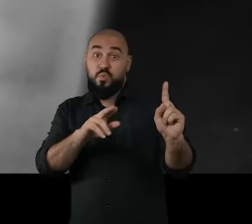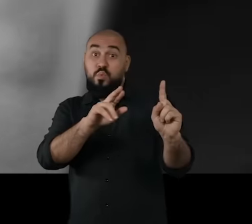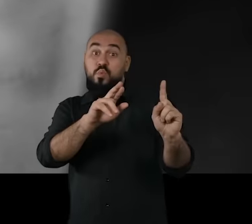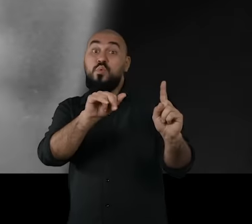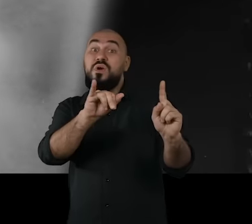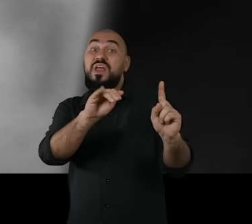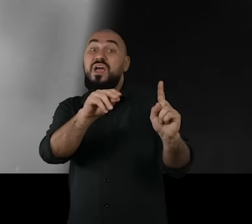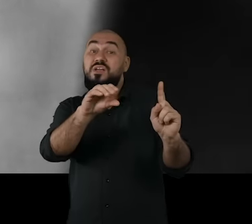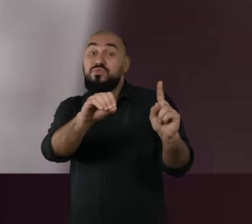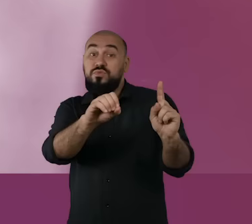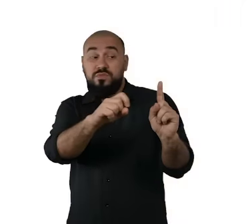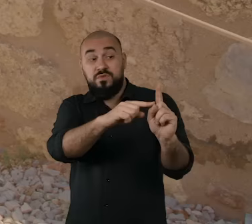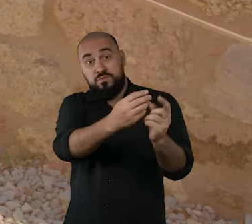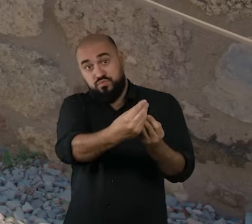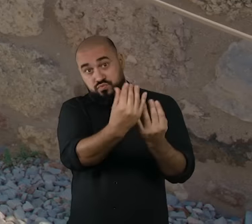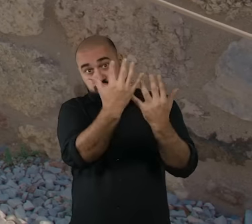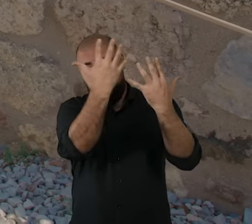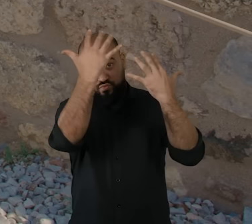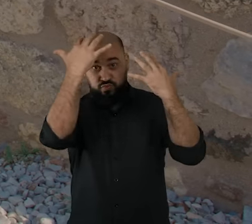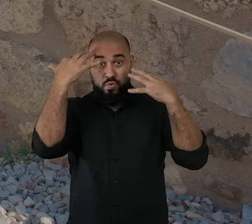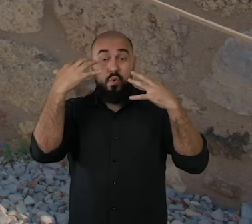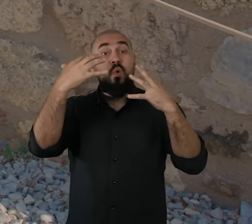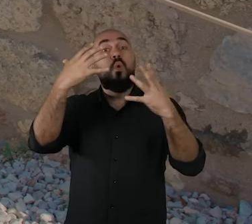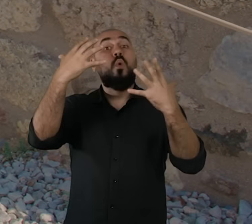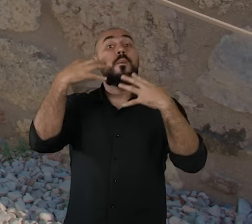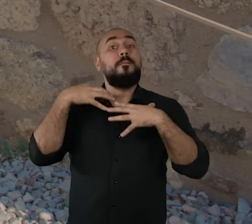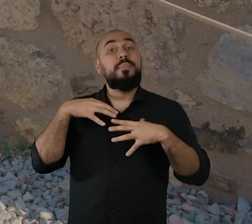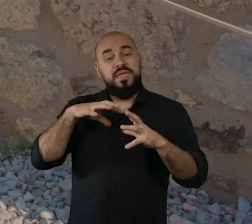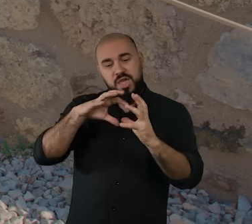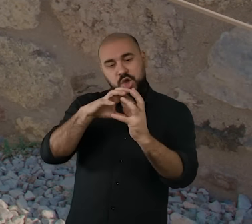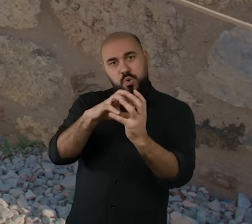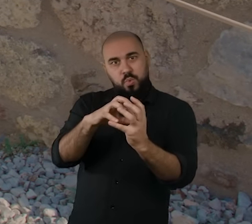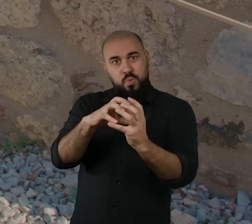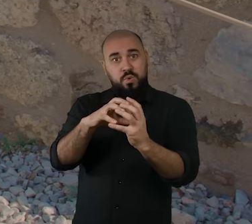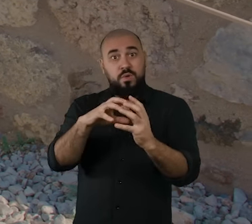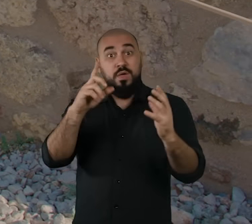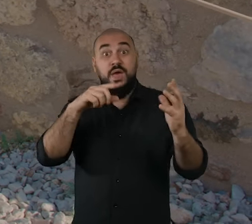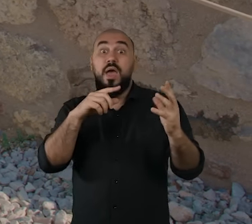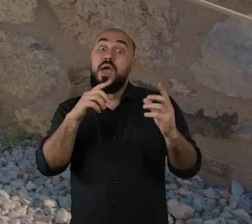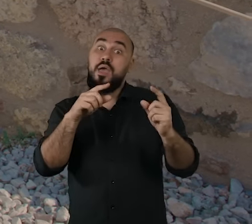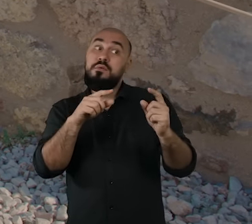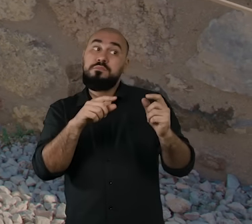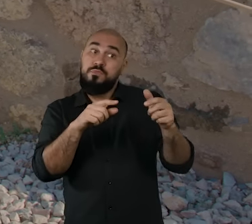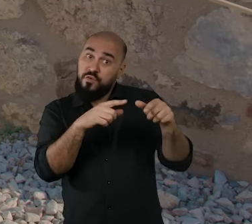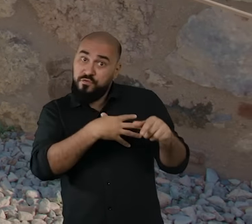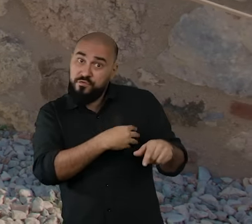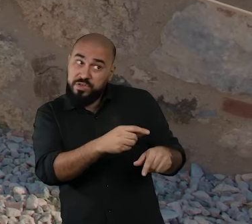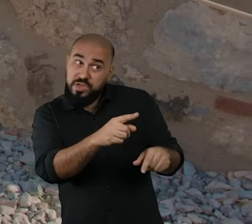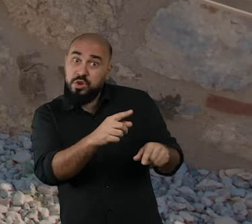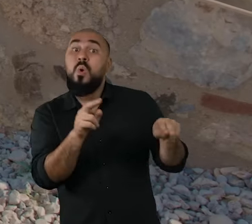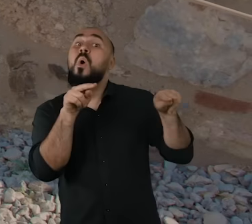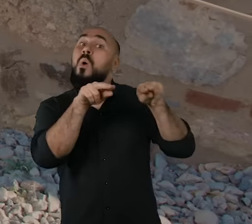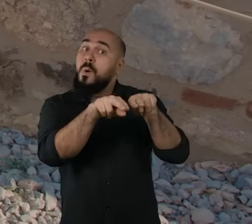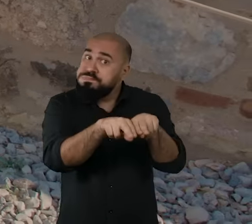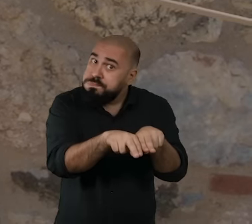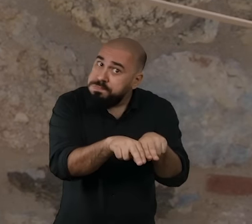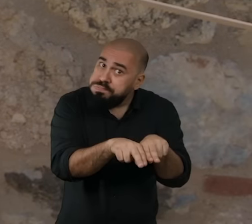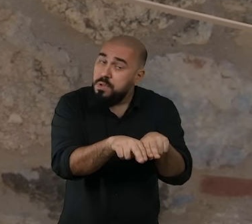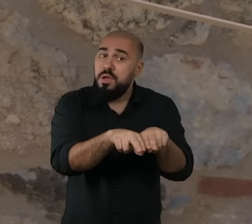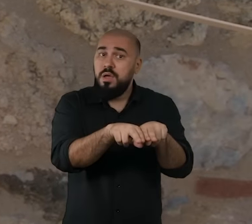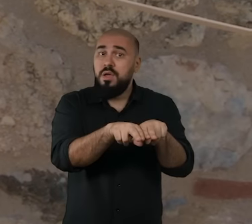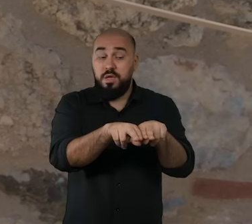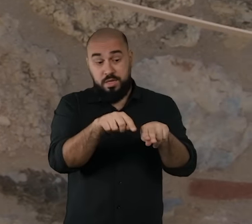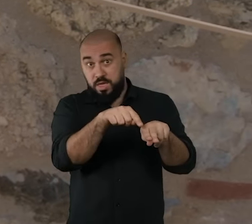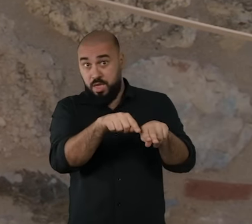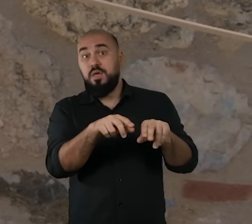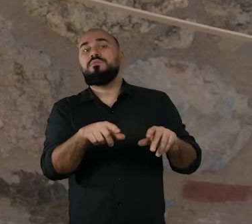vez mais interessante, porque, depois de um tempo, Gaia tem uma relação incestuosa com seu próprio filho Uranus. E